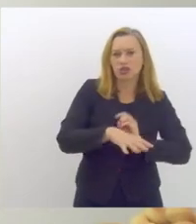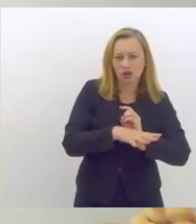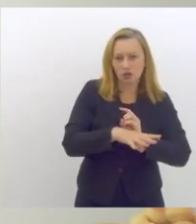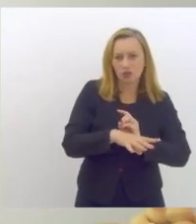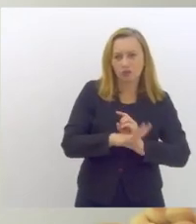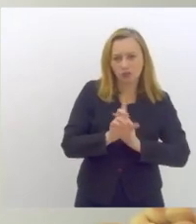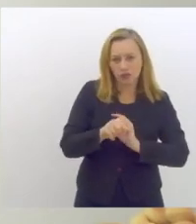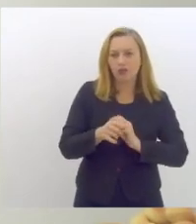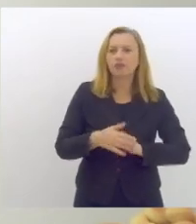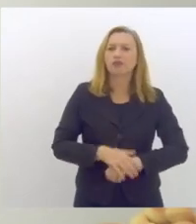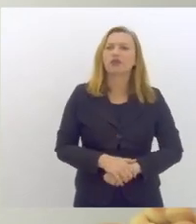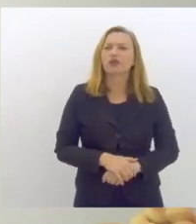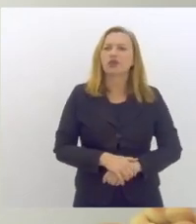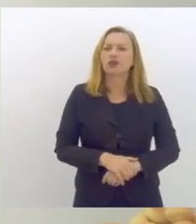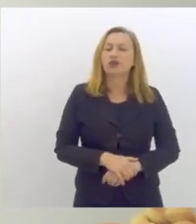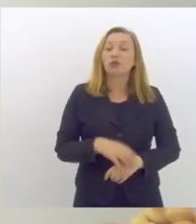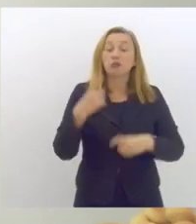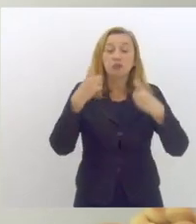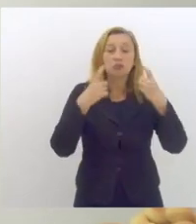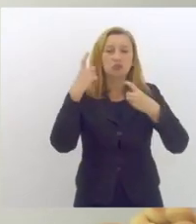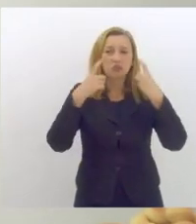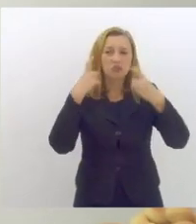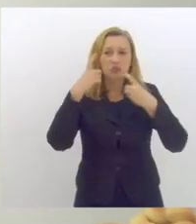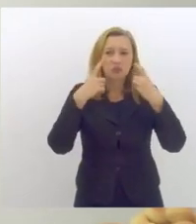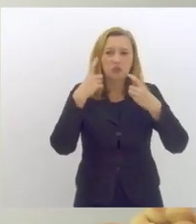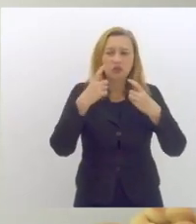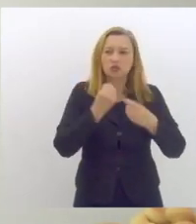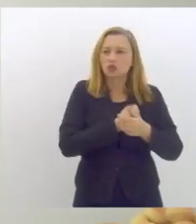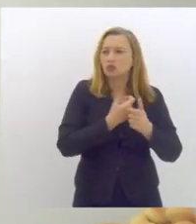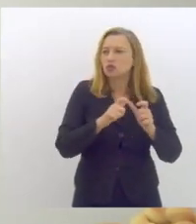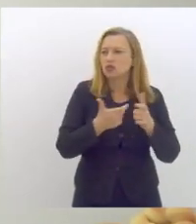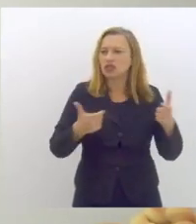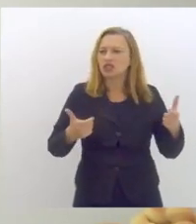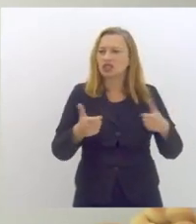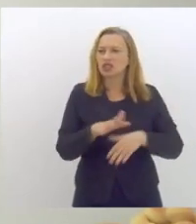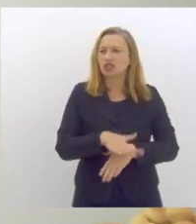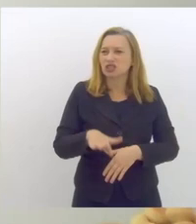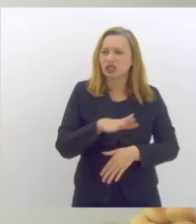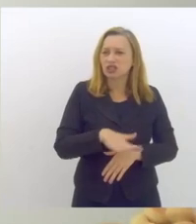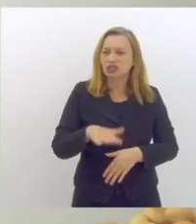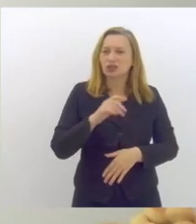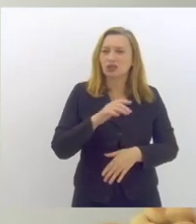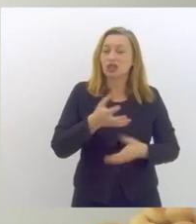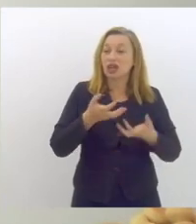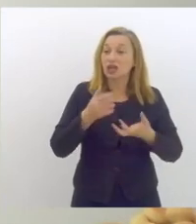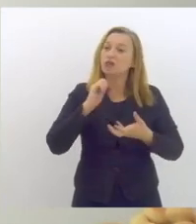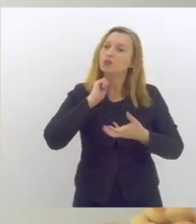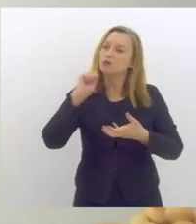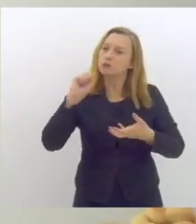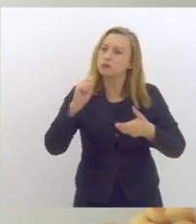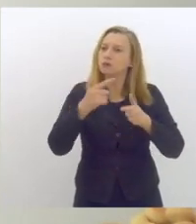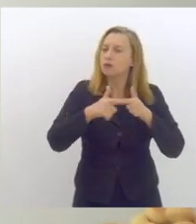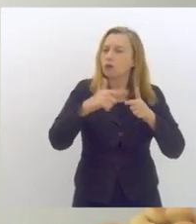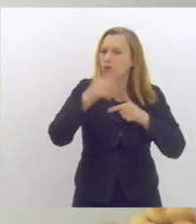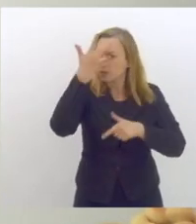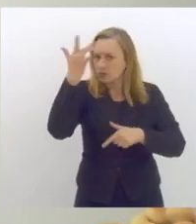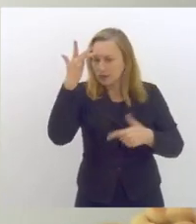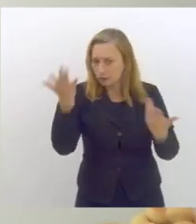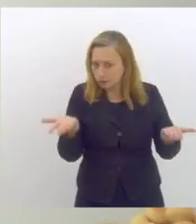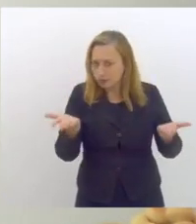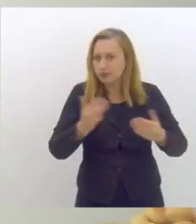e ela estava muito preocupada com a demanda de crianças no suicídio e com problemas mentais